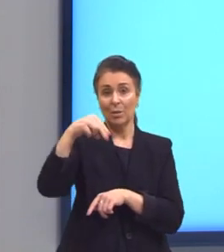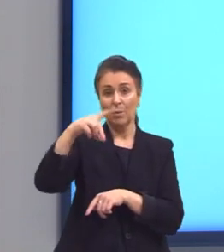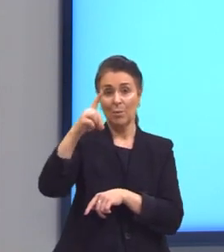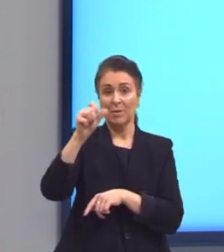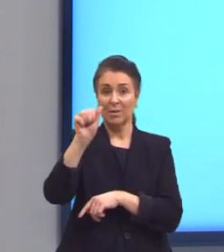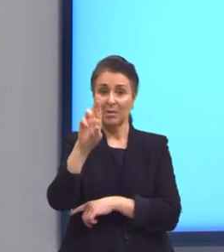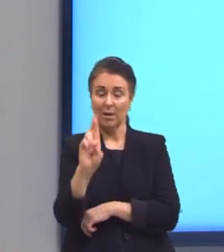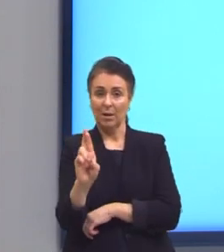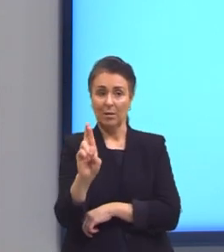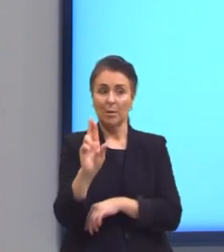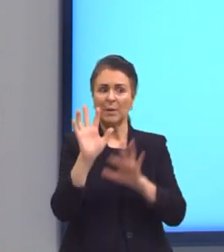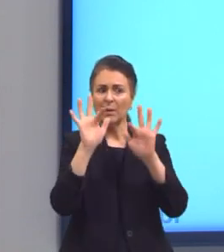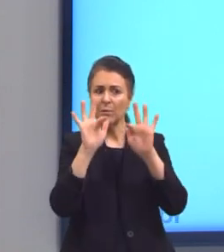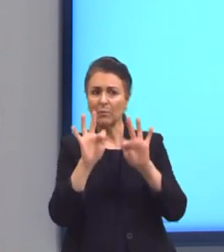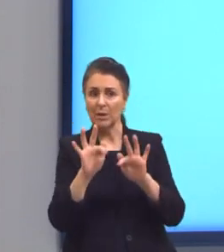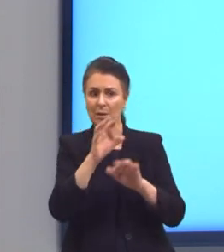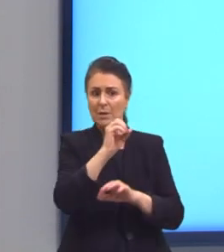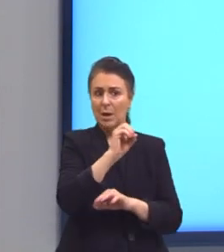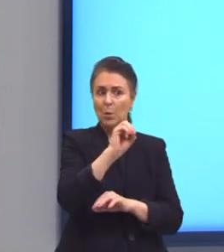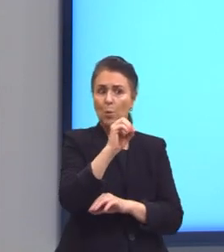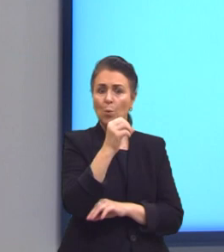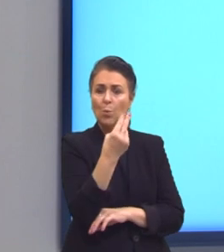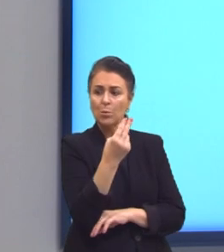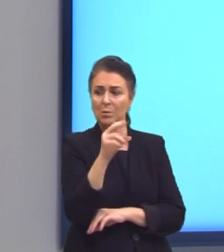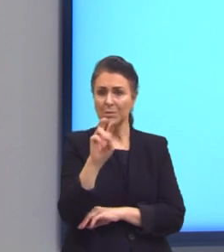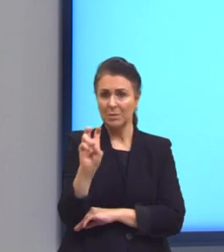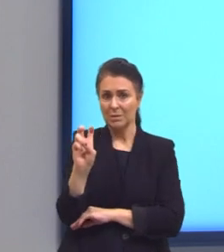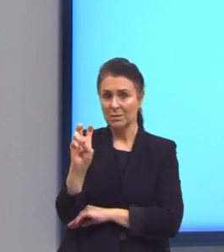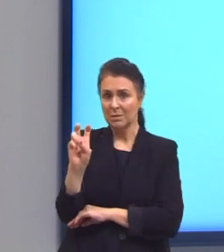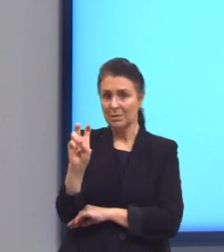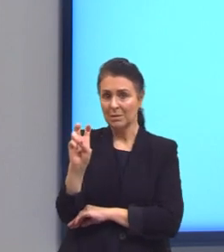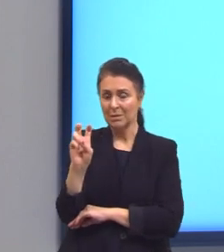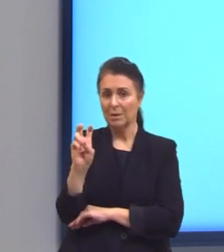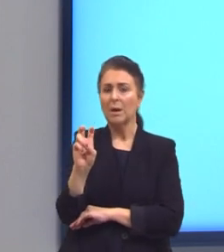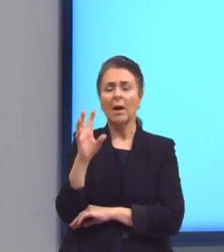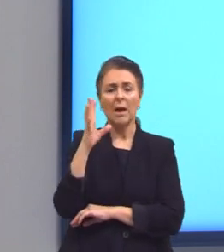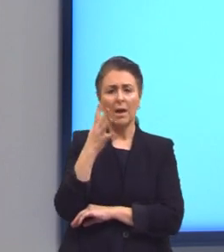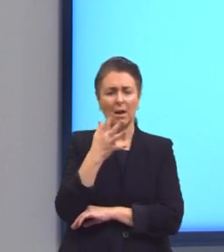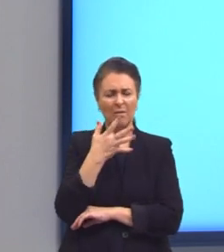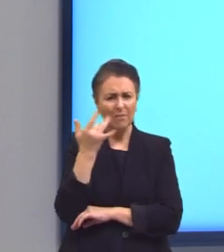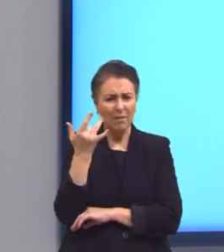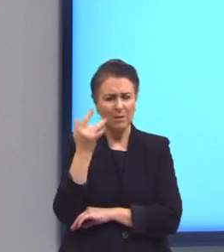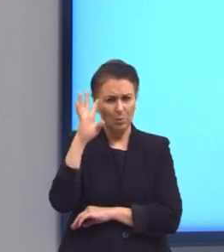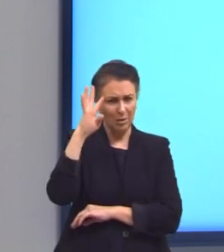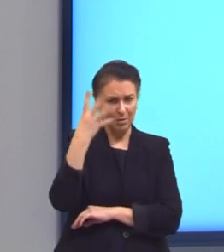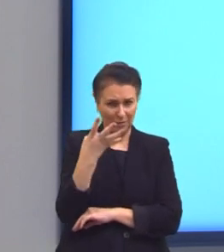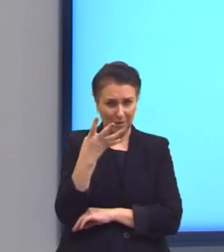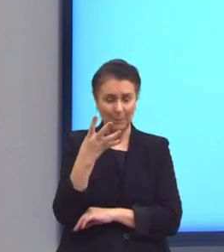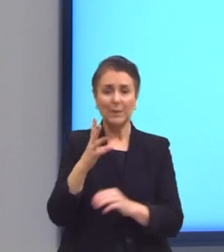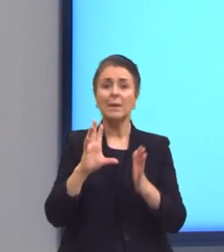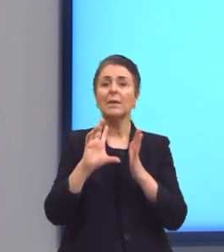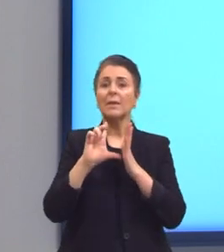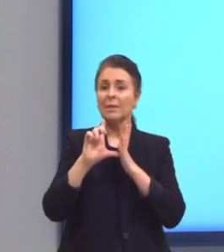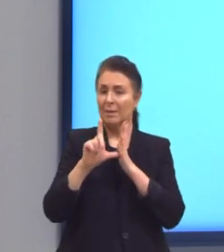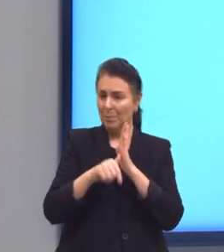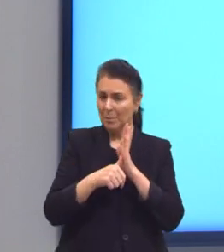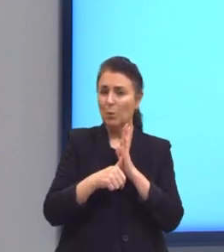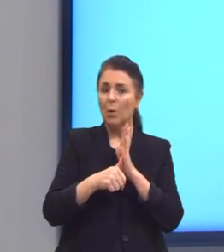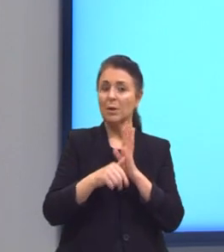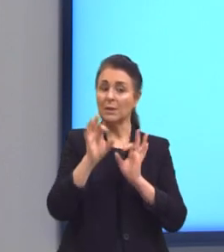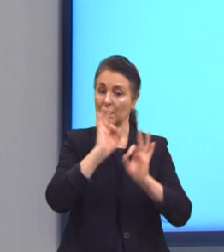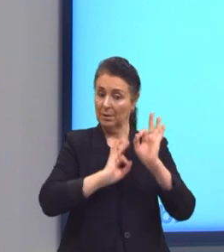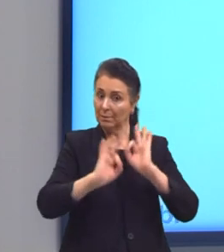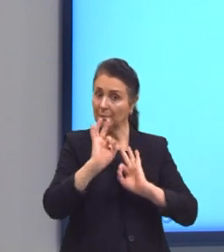zero ou em cinco. Fica mais fácil, entre aspas, Da gente resolver. Depois a gente tem que compensar ali o que nós arredondamos.